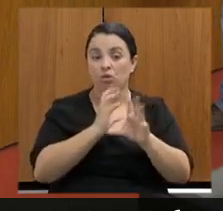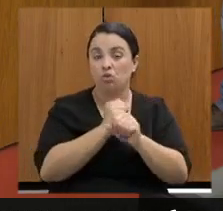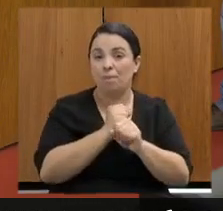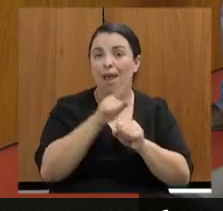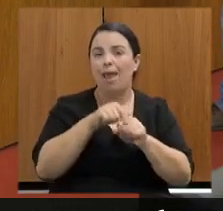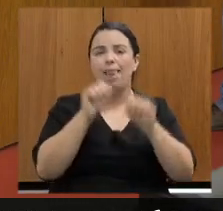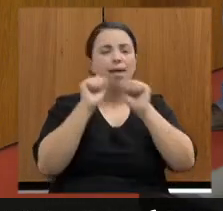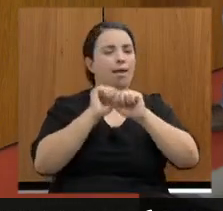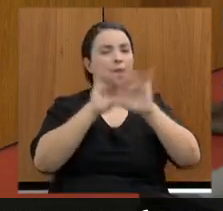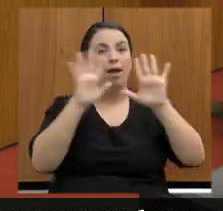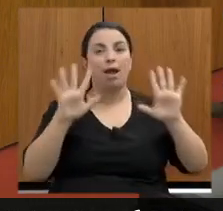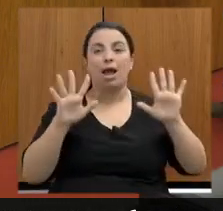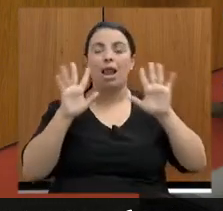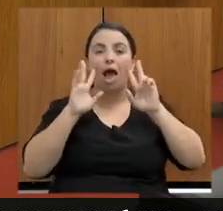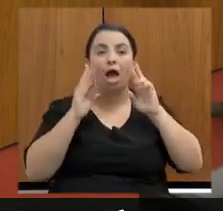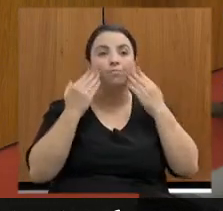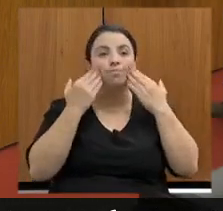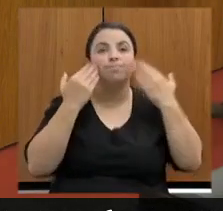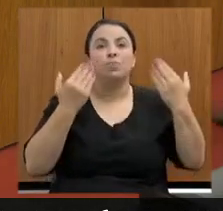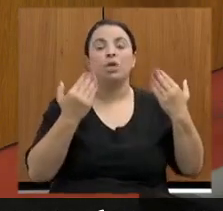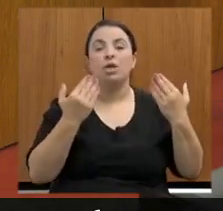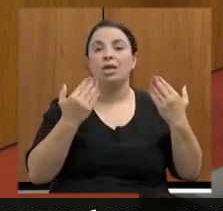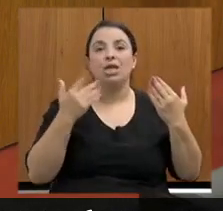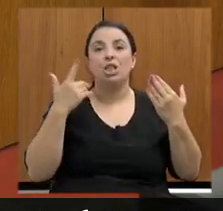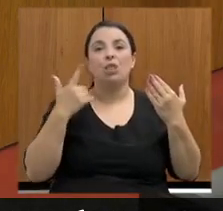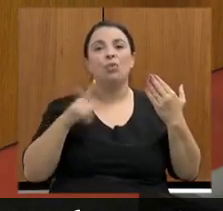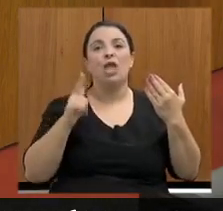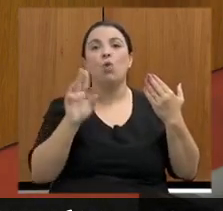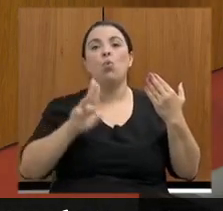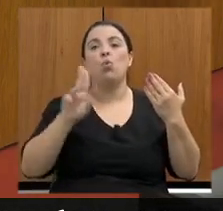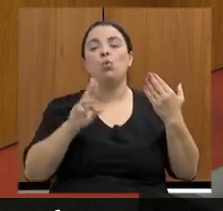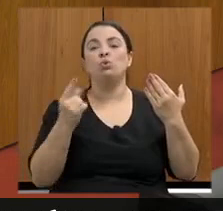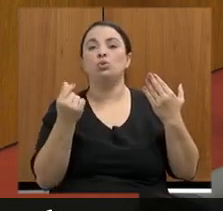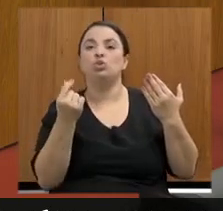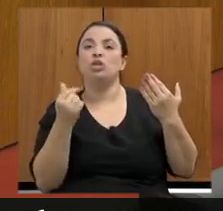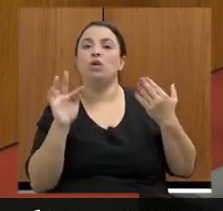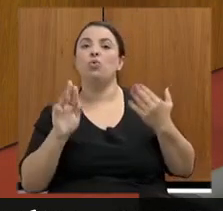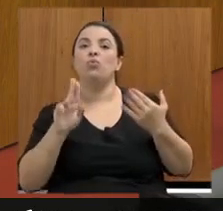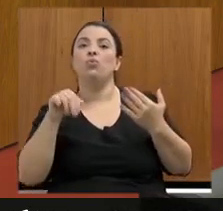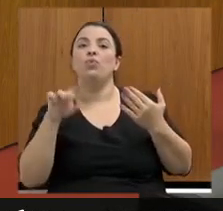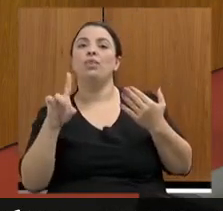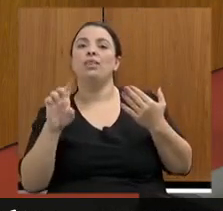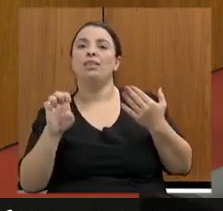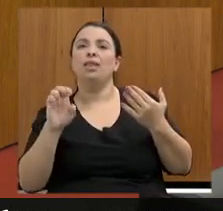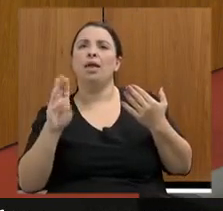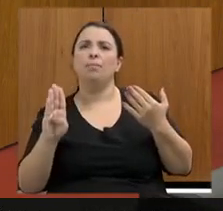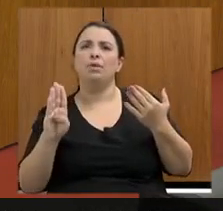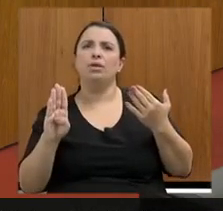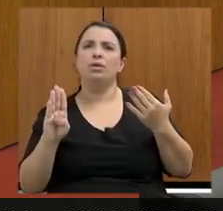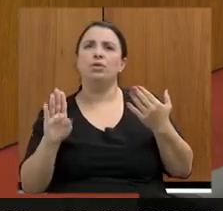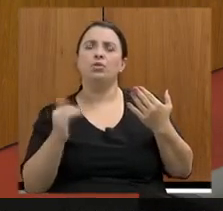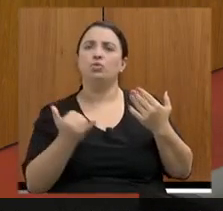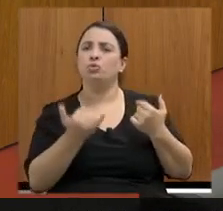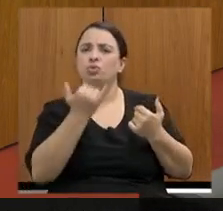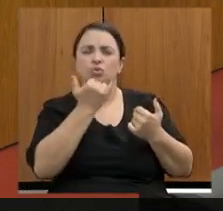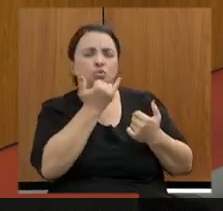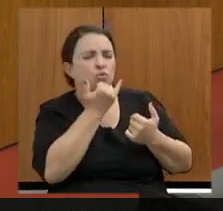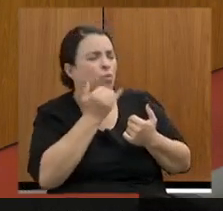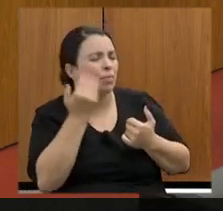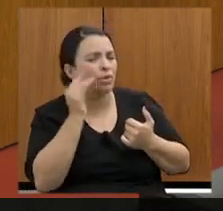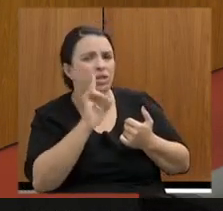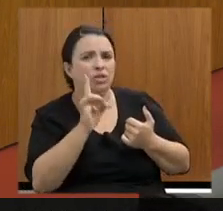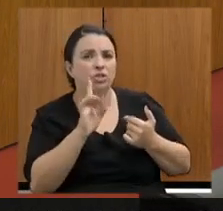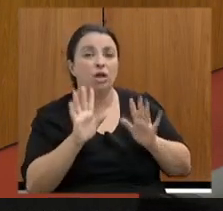transparente, que não se existe pagamento com o Fundeb. Desculpe, eu não entendi. Desculpe, eu não entendi. Não se paga